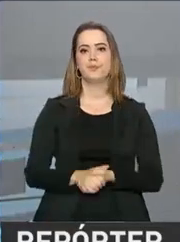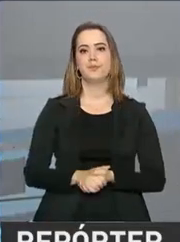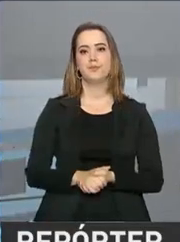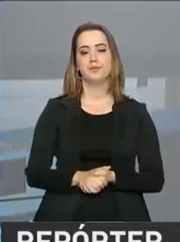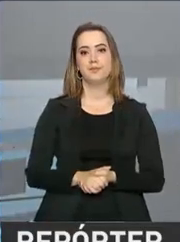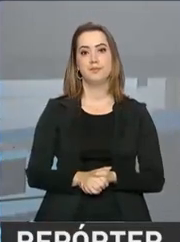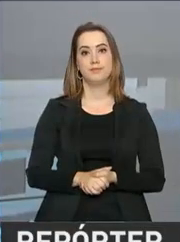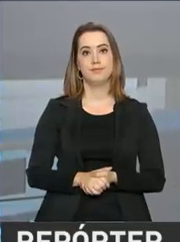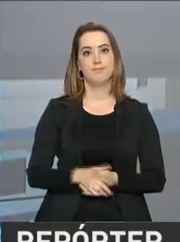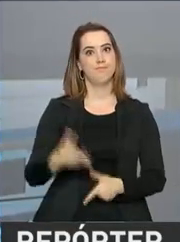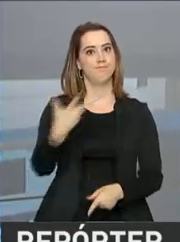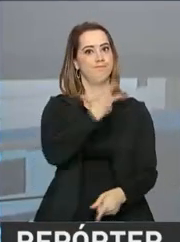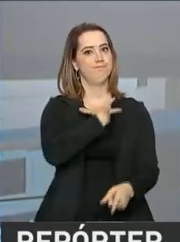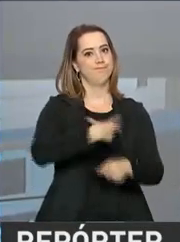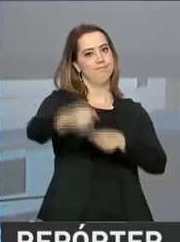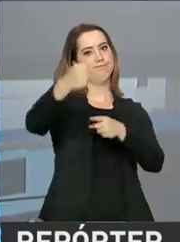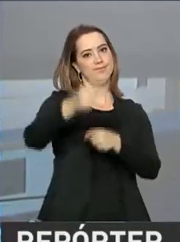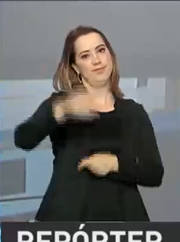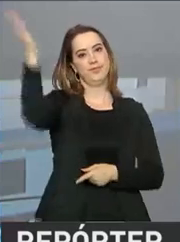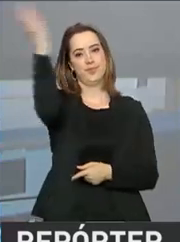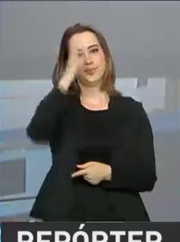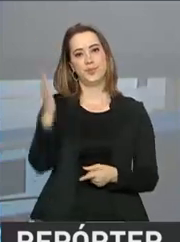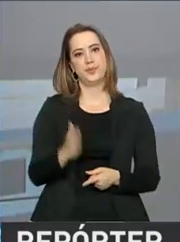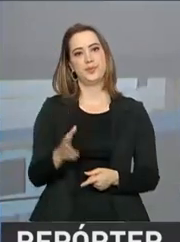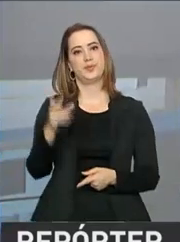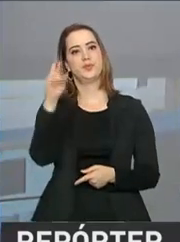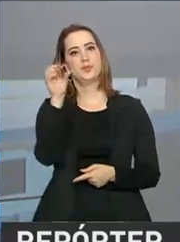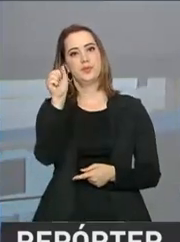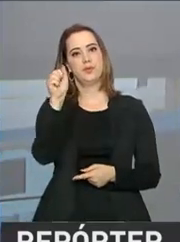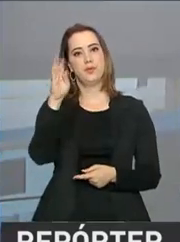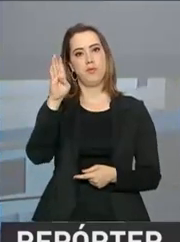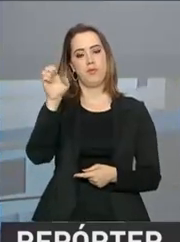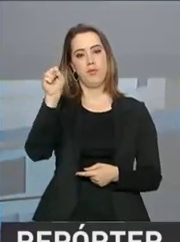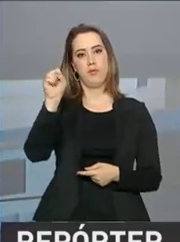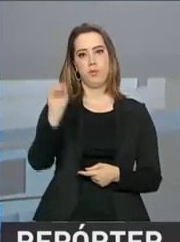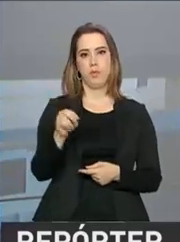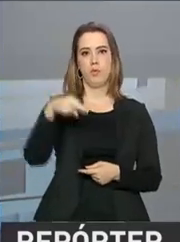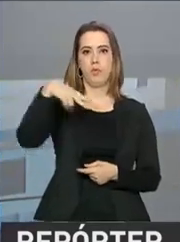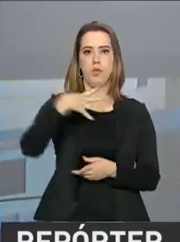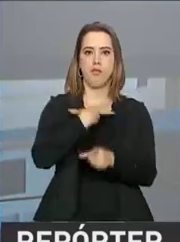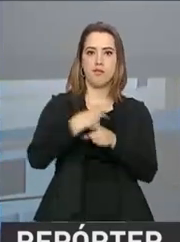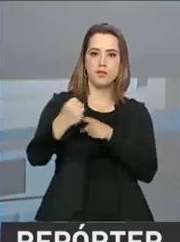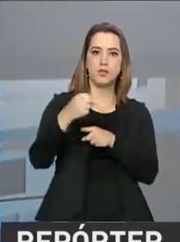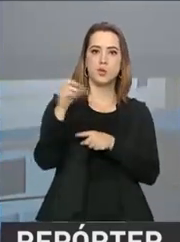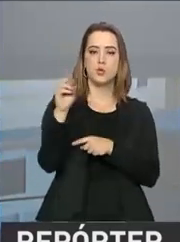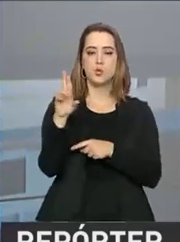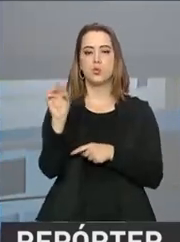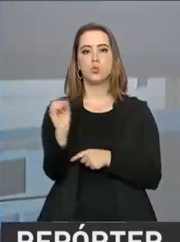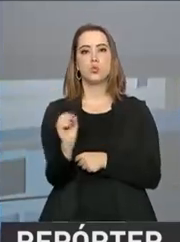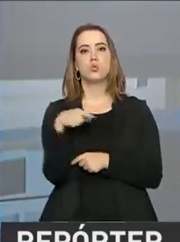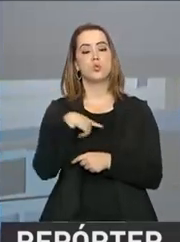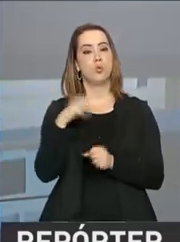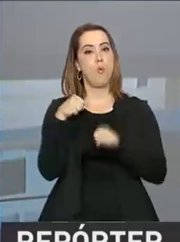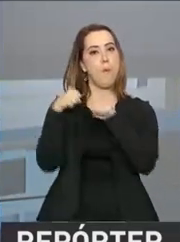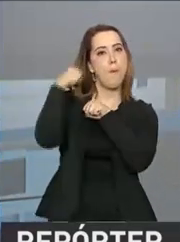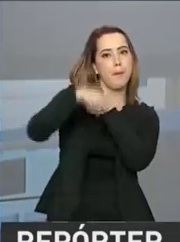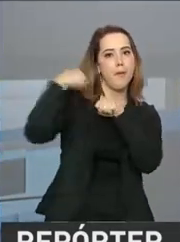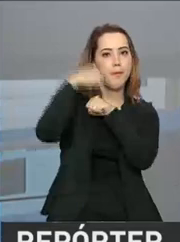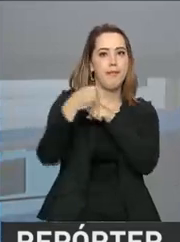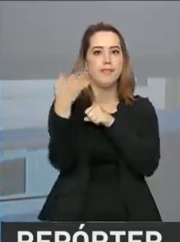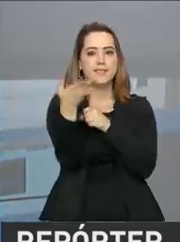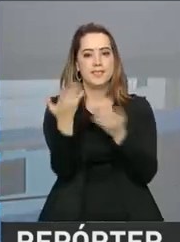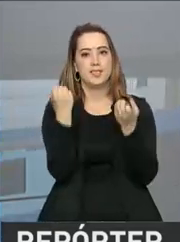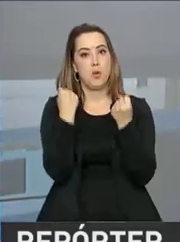Mais uma conquista inédita para o Brasil nas Olimpíadas. Robson Conceição conquistou o ouro no boxe. A vitória na categoria peso